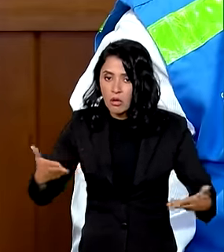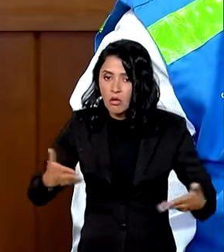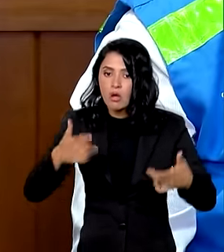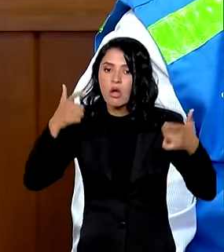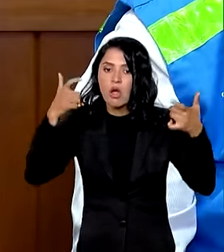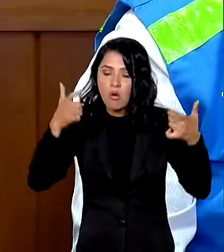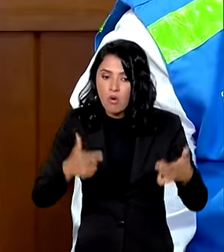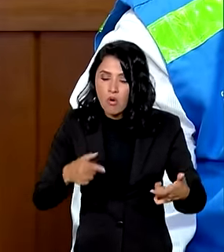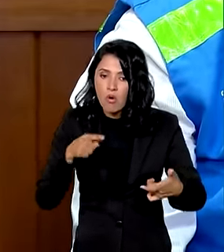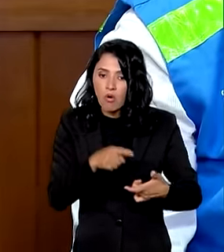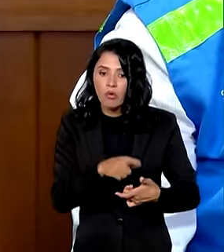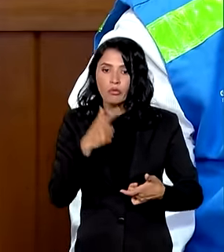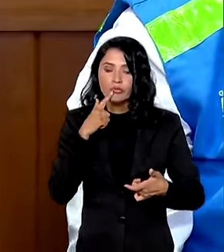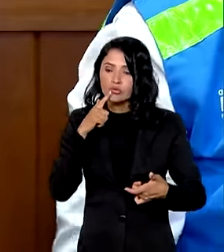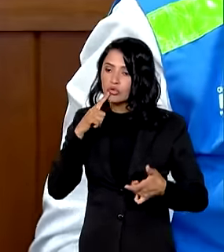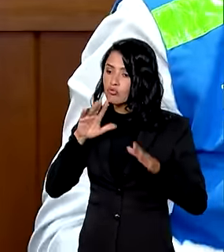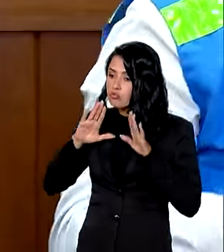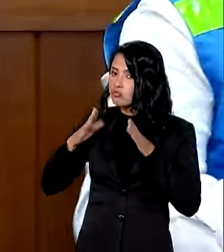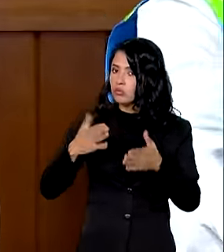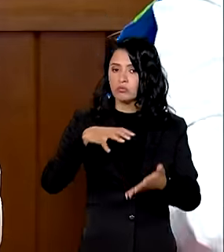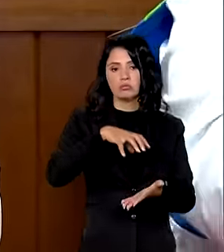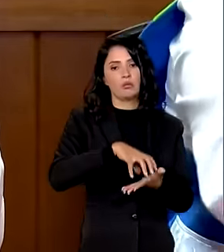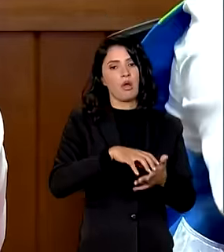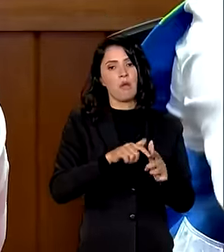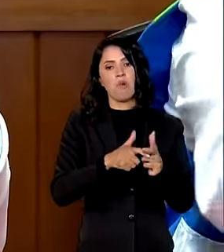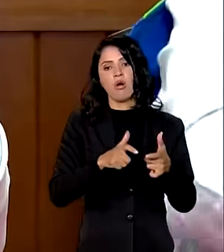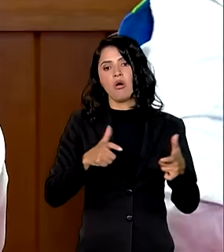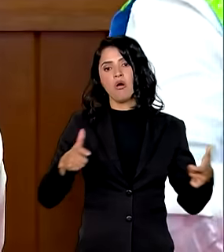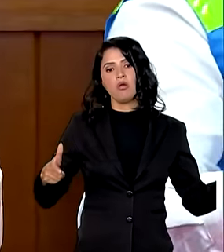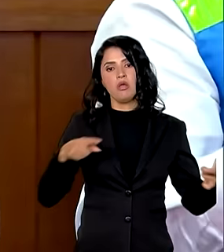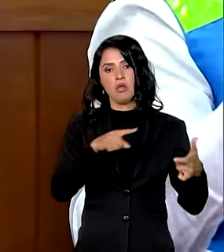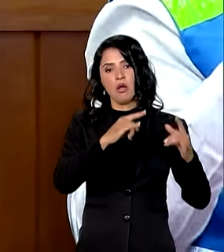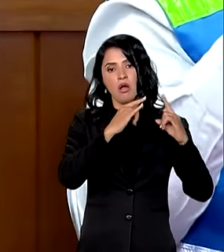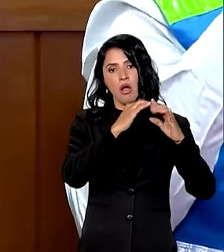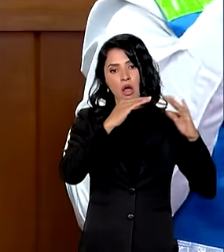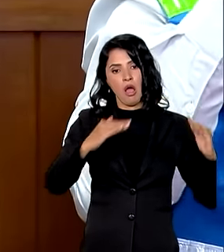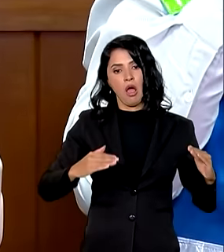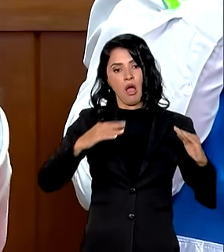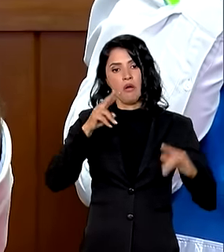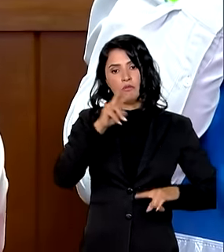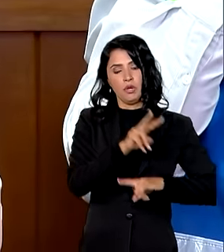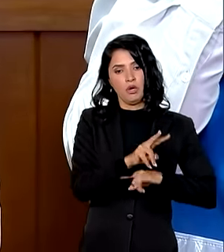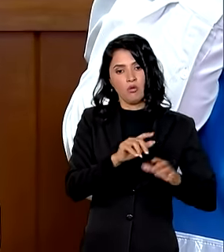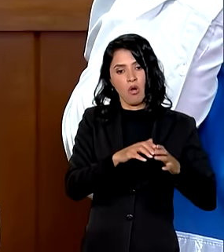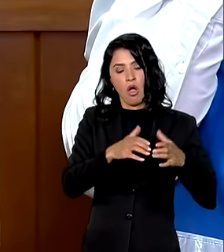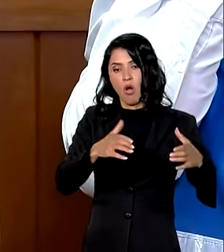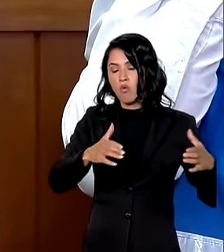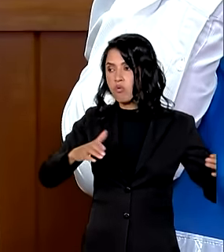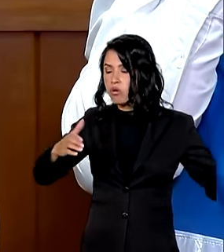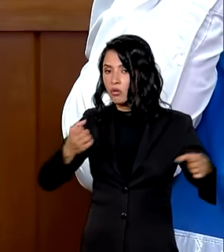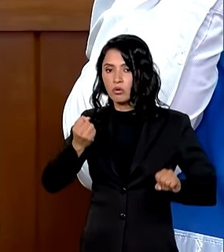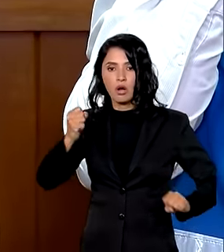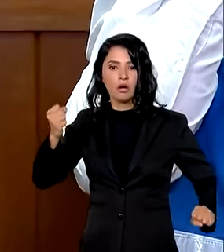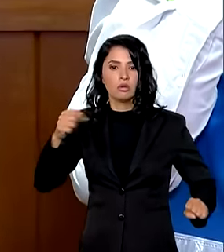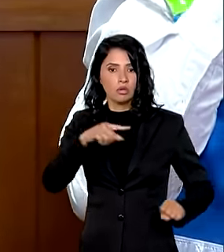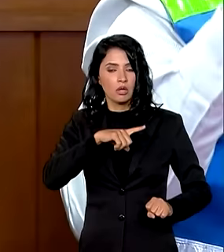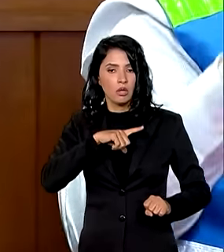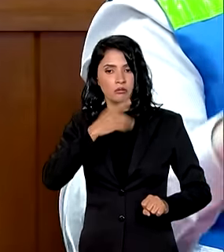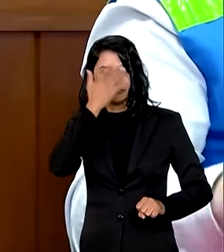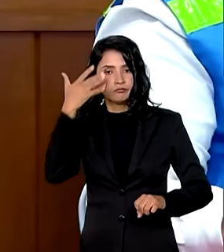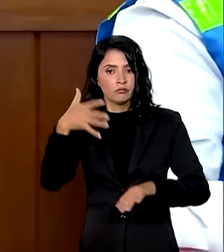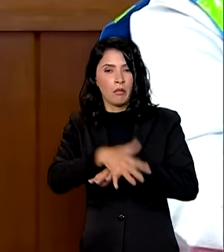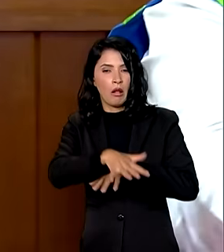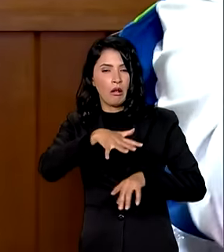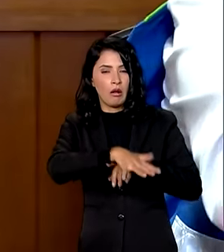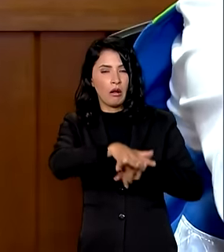onde praticamente estão concentrados a grande maioria dos abrigos principalmente os grandes abrigos e esse é um